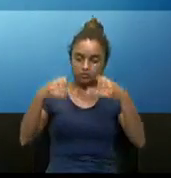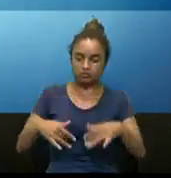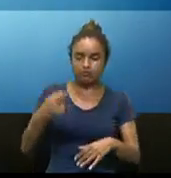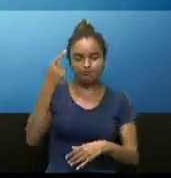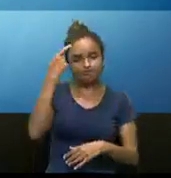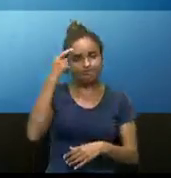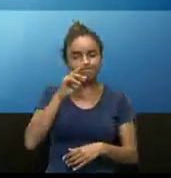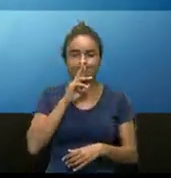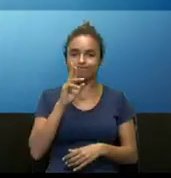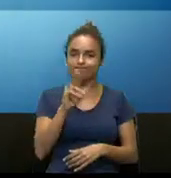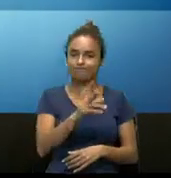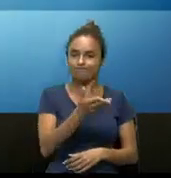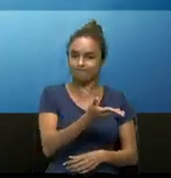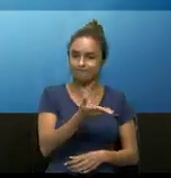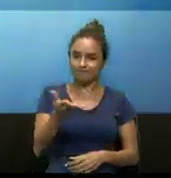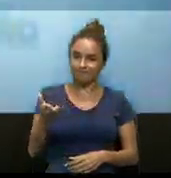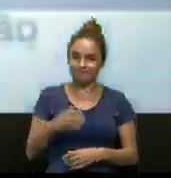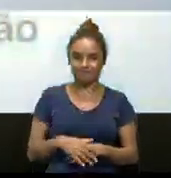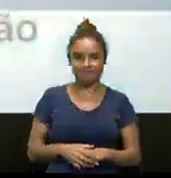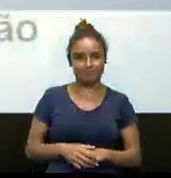suas dúvidas. Até a próxima!